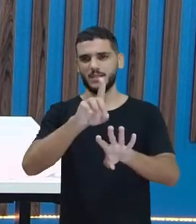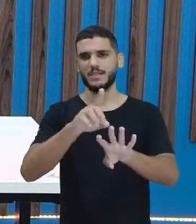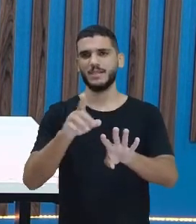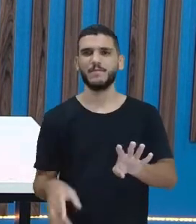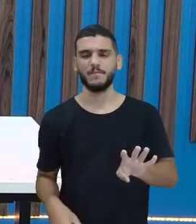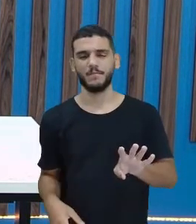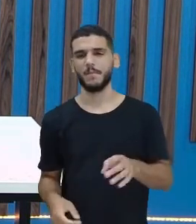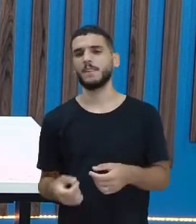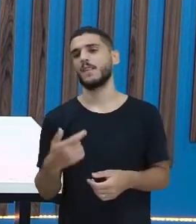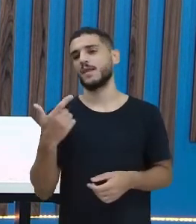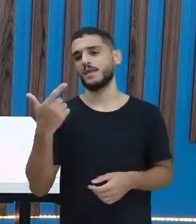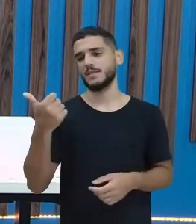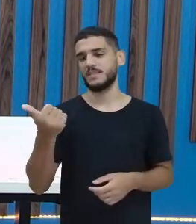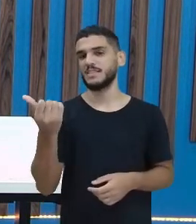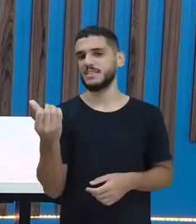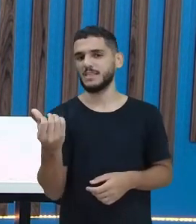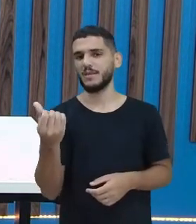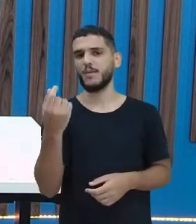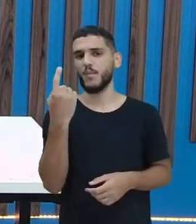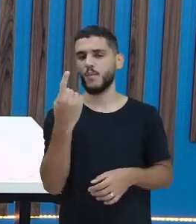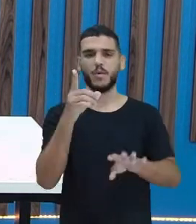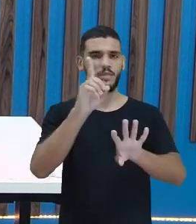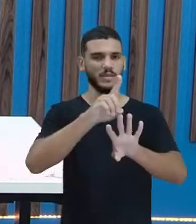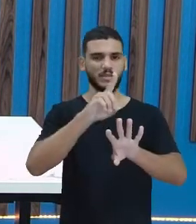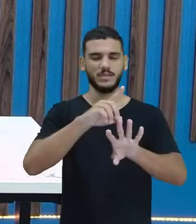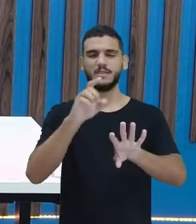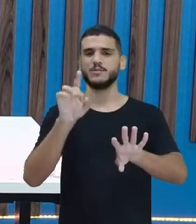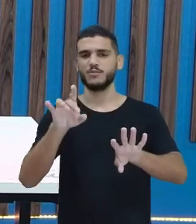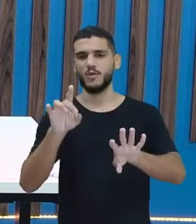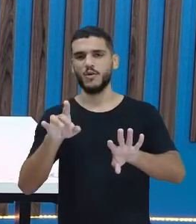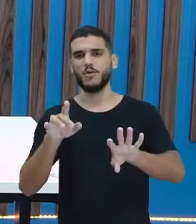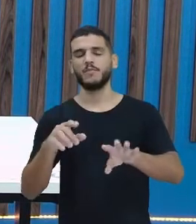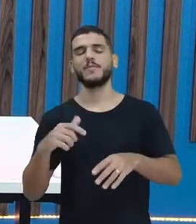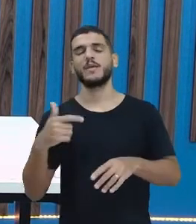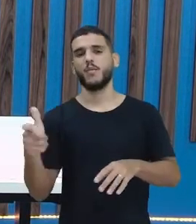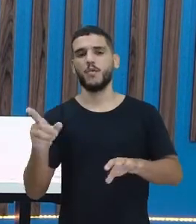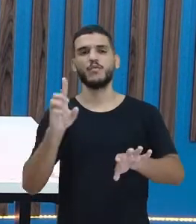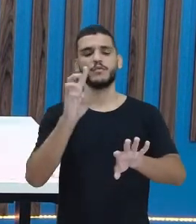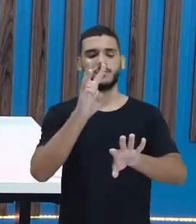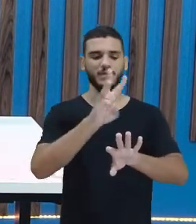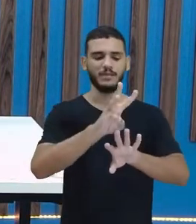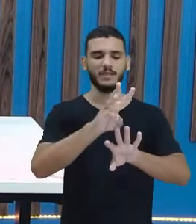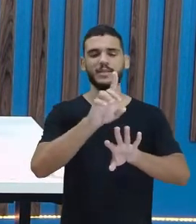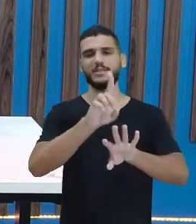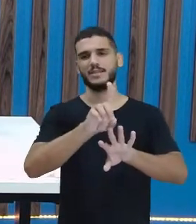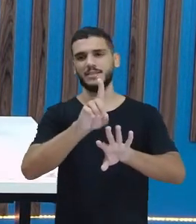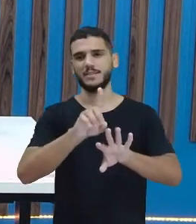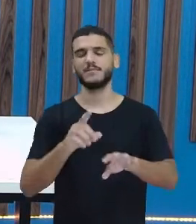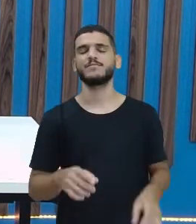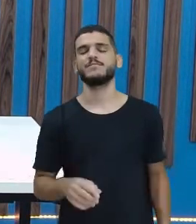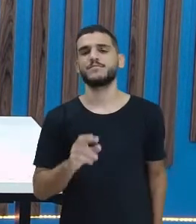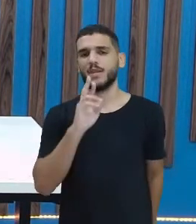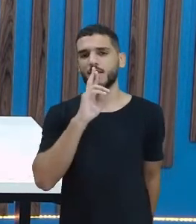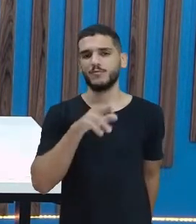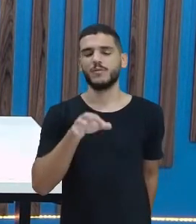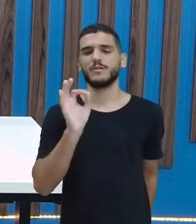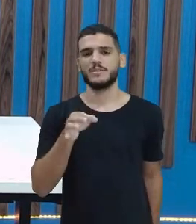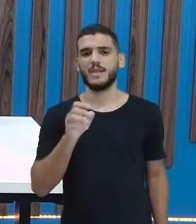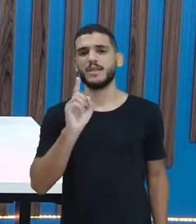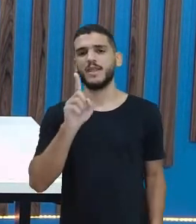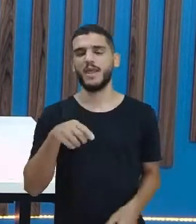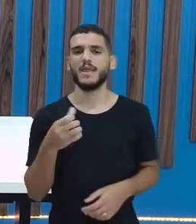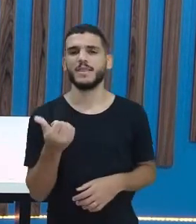esse aqui só tem uma dezena e esse aqui tem três, então esse é maior. Mas eu quero o menor, então a resposta correta é 16,